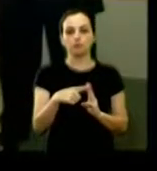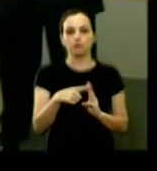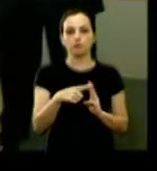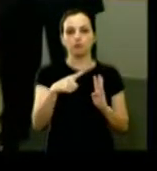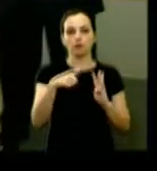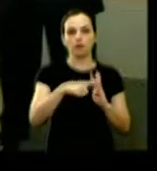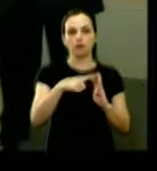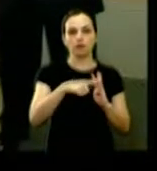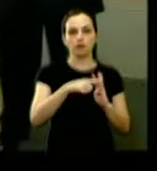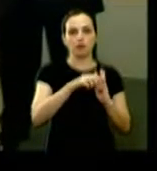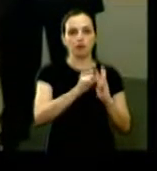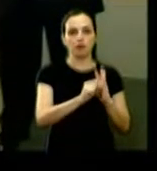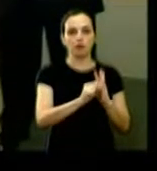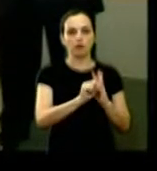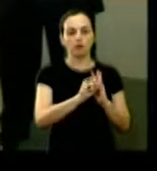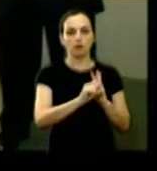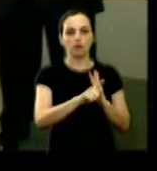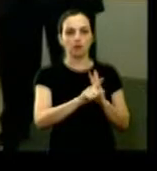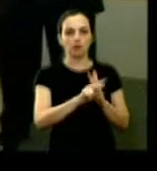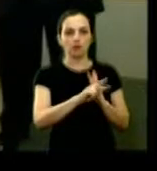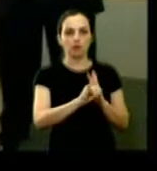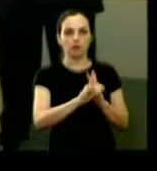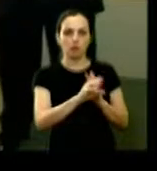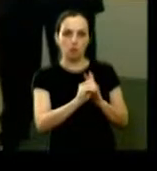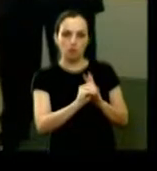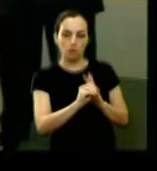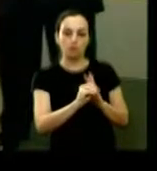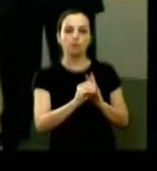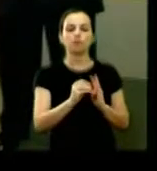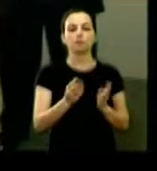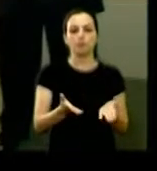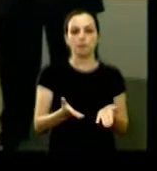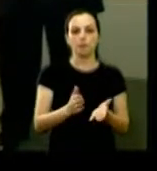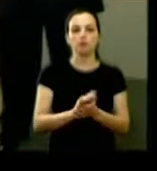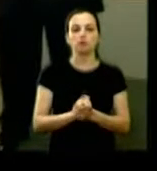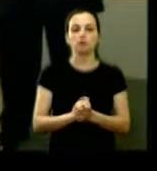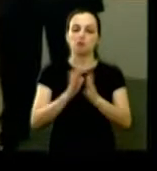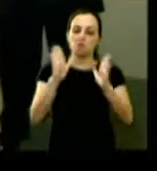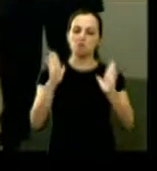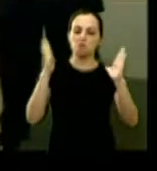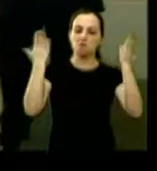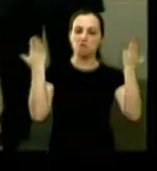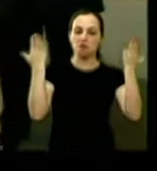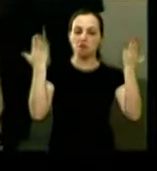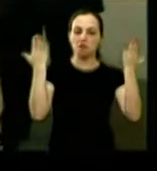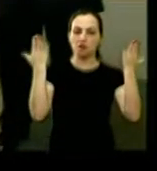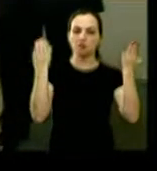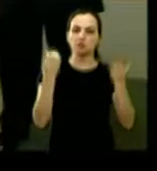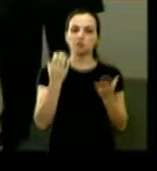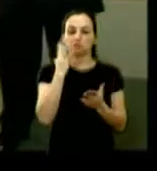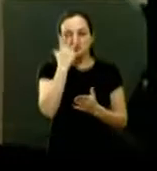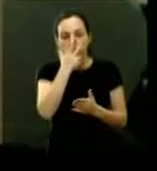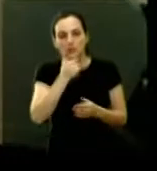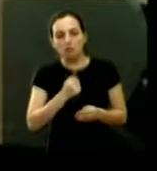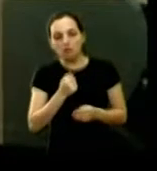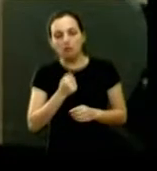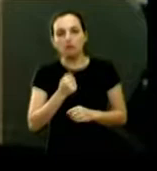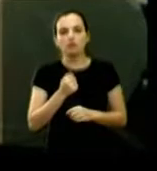e ao doutor Silvio Benedito Estorniolo foi uma festa muito bonita